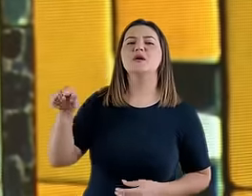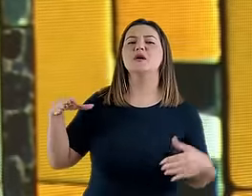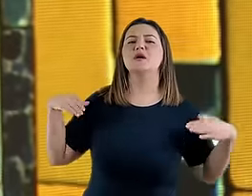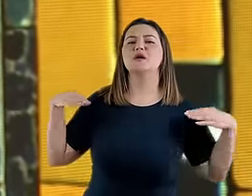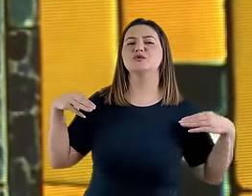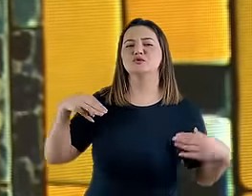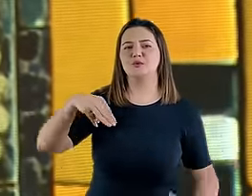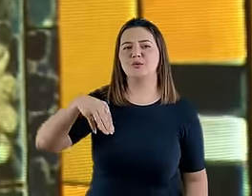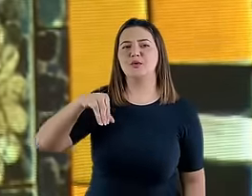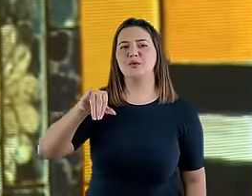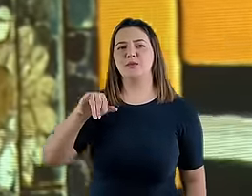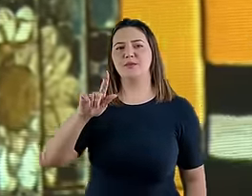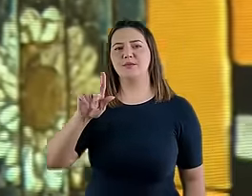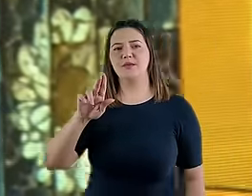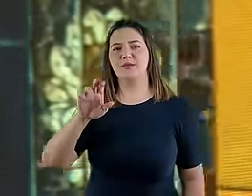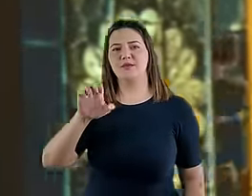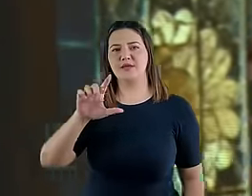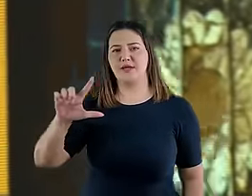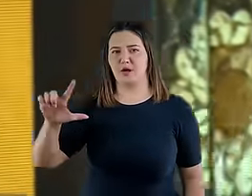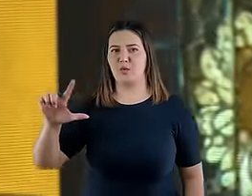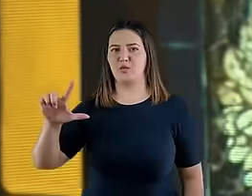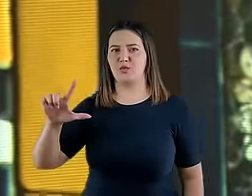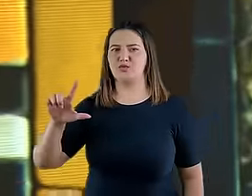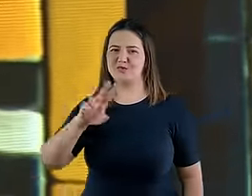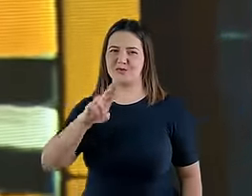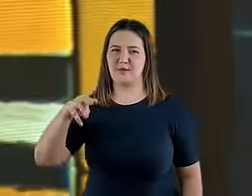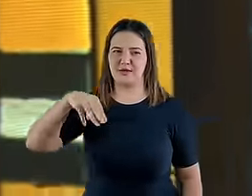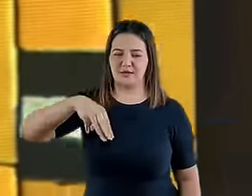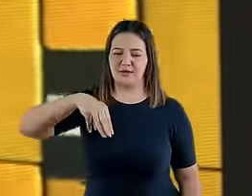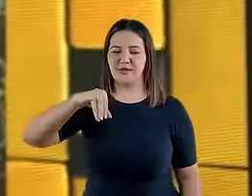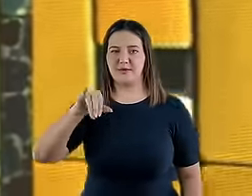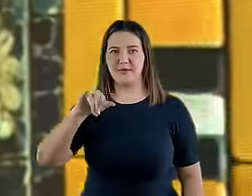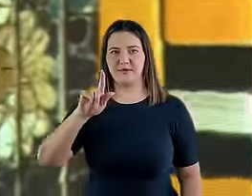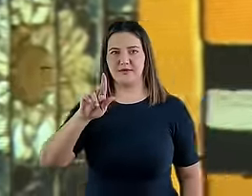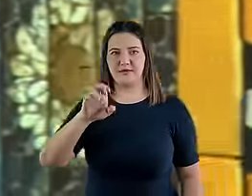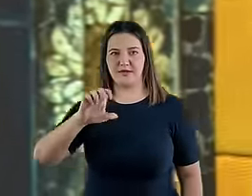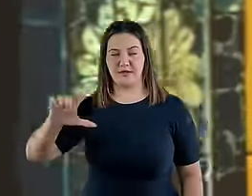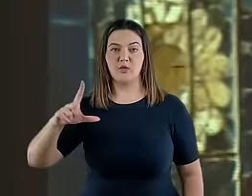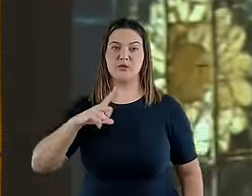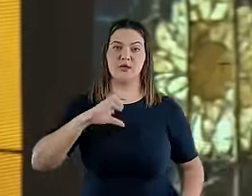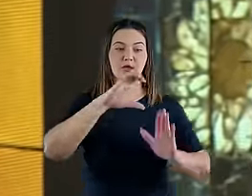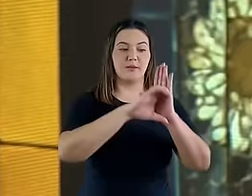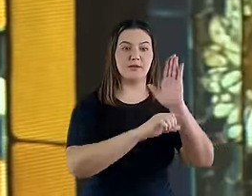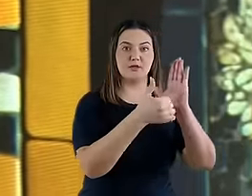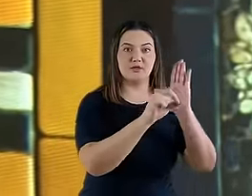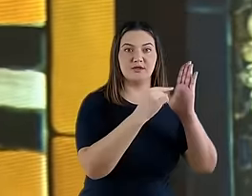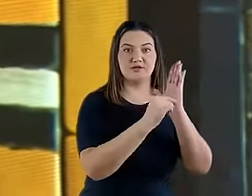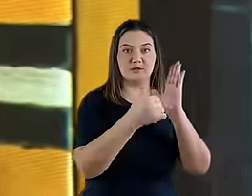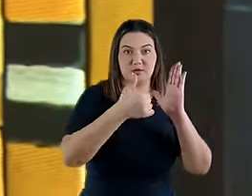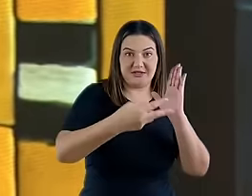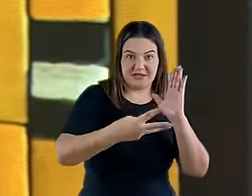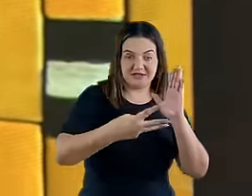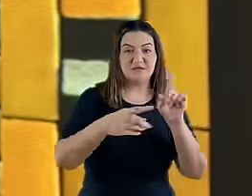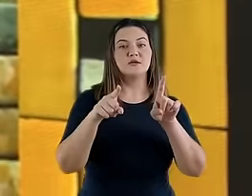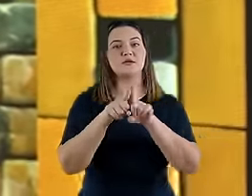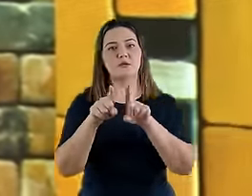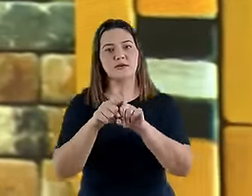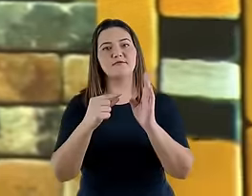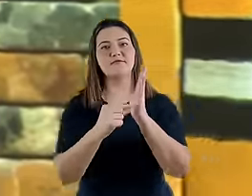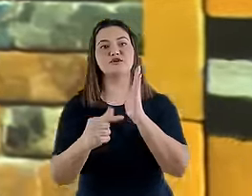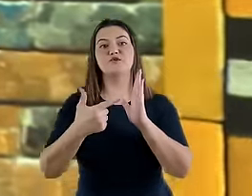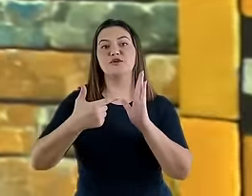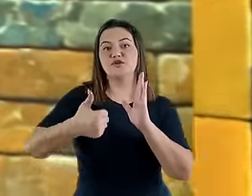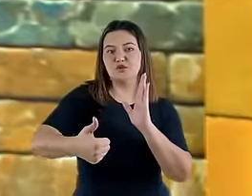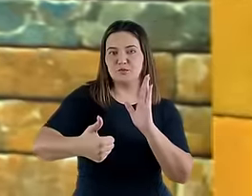nome desse homem e ele é demonstrado encontrando com Daniel em Daniel, capítulo 10, versículo 13 e